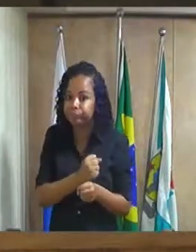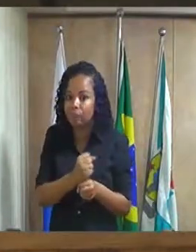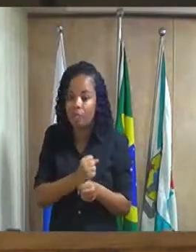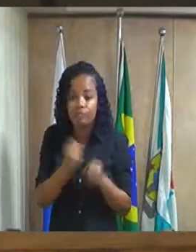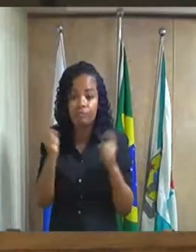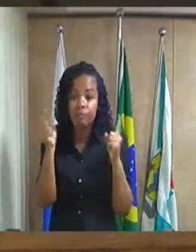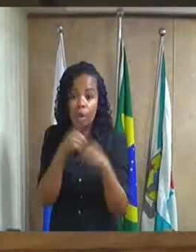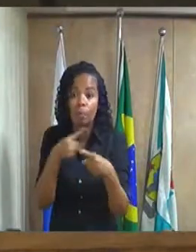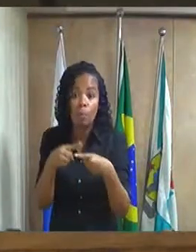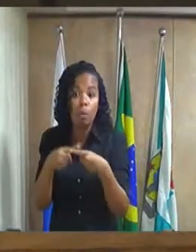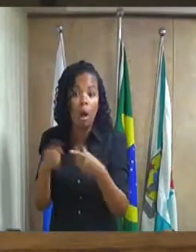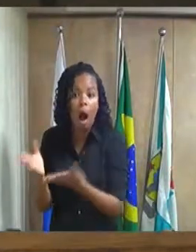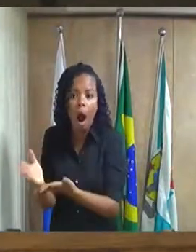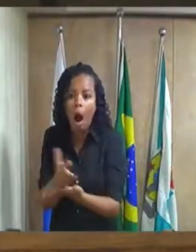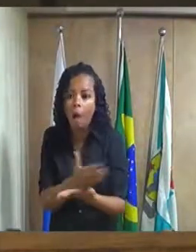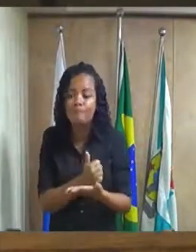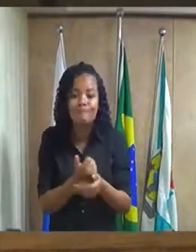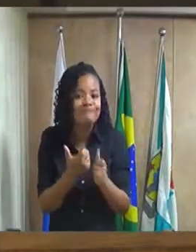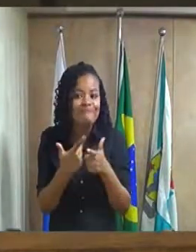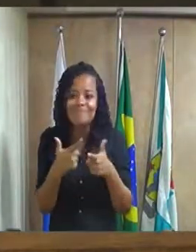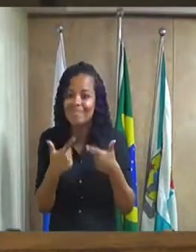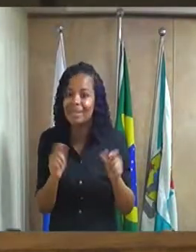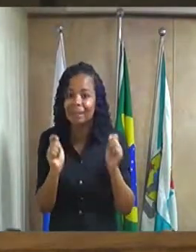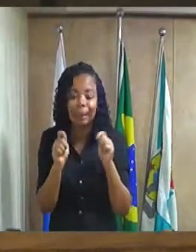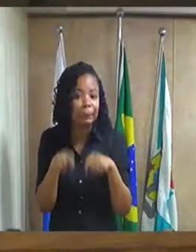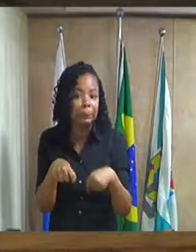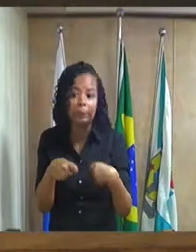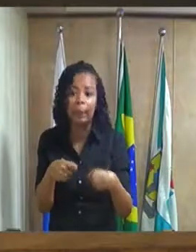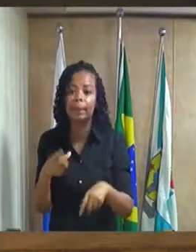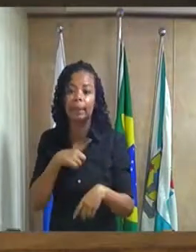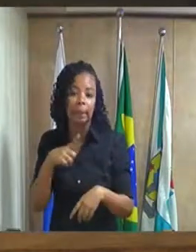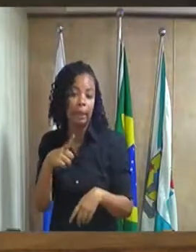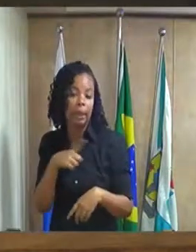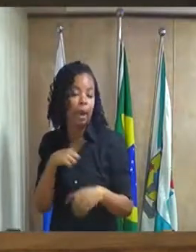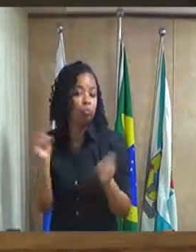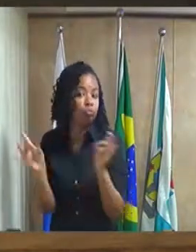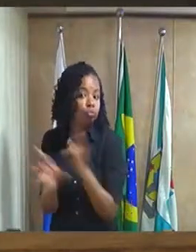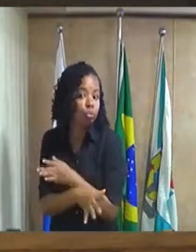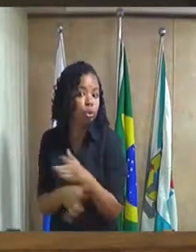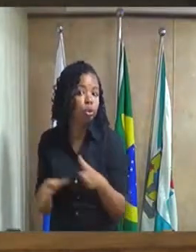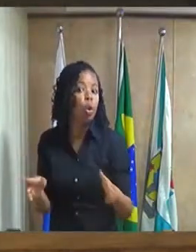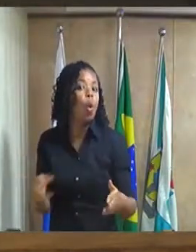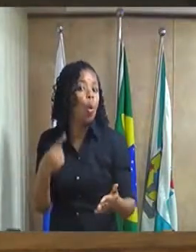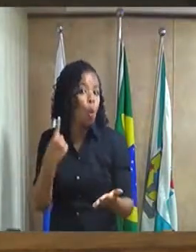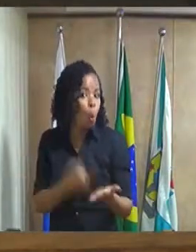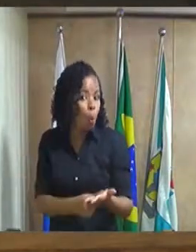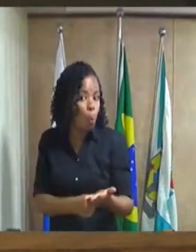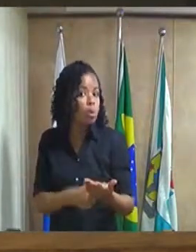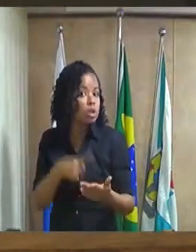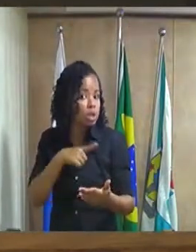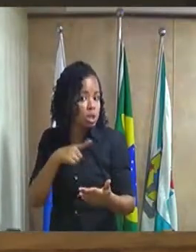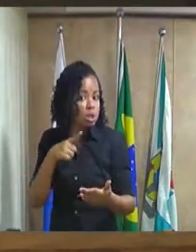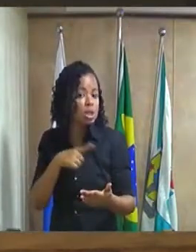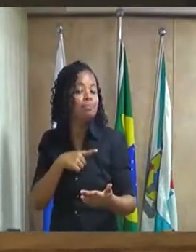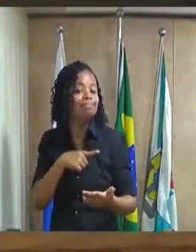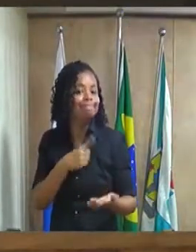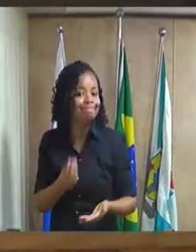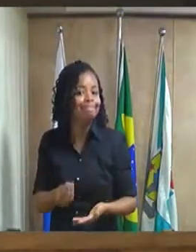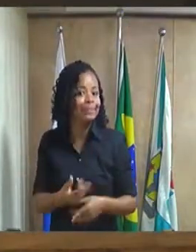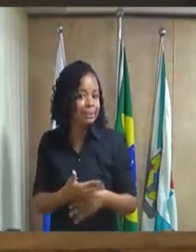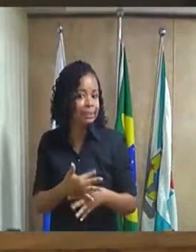ela não tem essa capacidade de reação pra cumprir os compromissos do passivo que a cidade